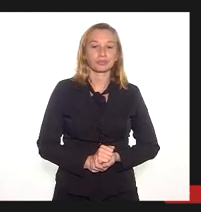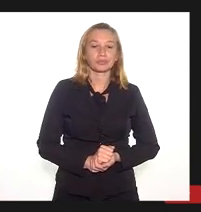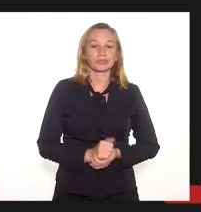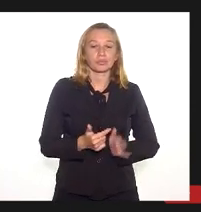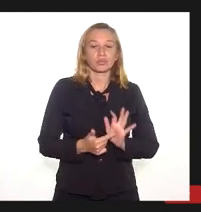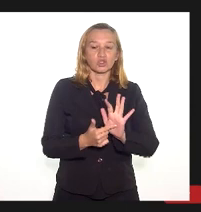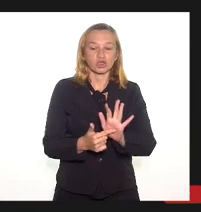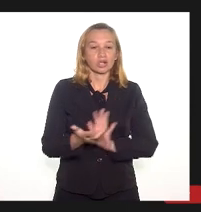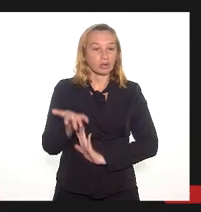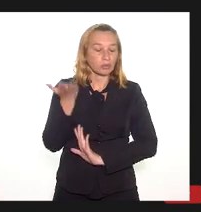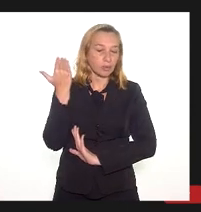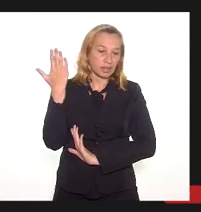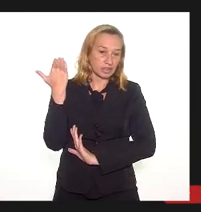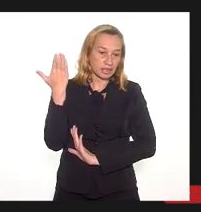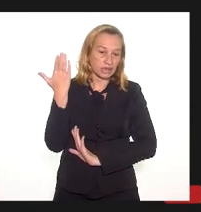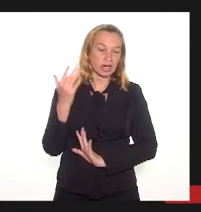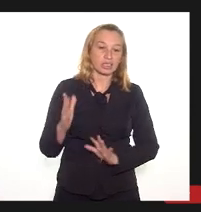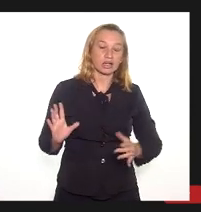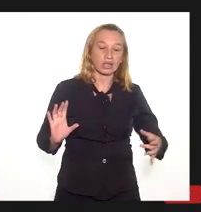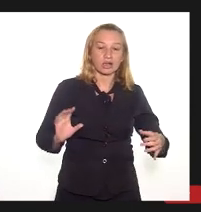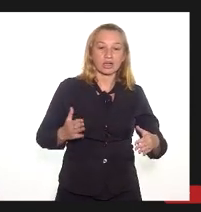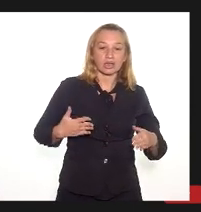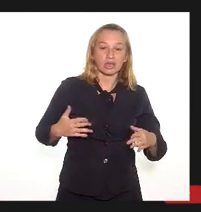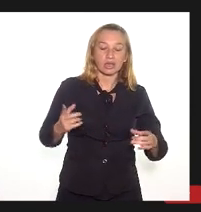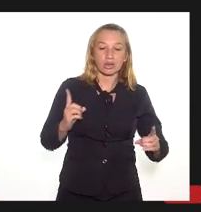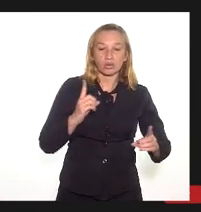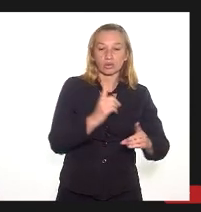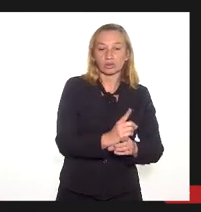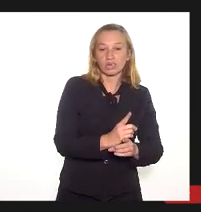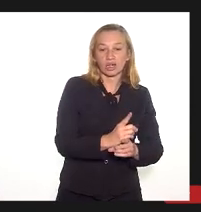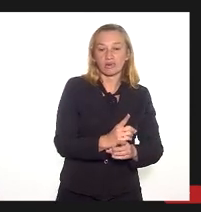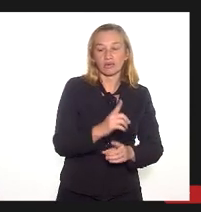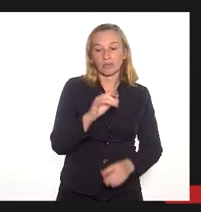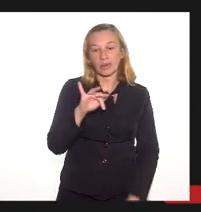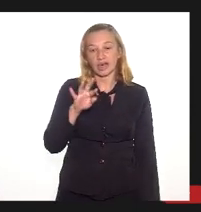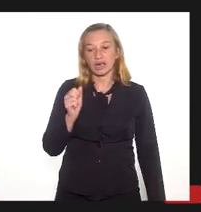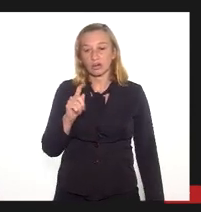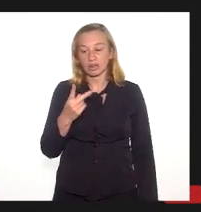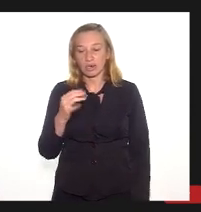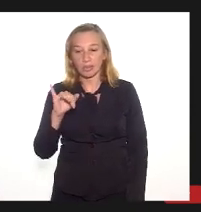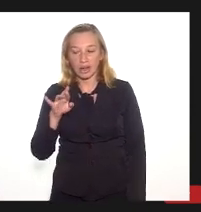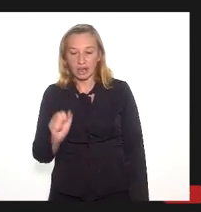passado, ele encontrava a Baía de Guanabara e passou a encontrar o Rio Iguaçu. Pode ir em frente.